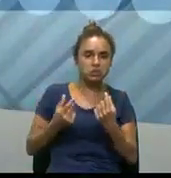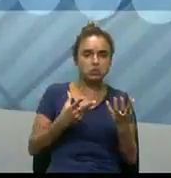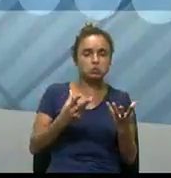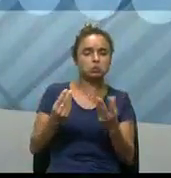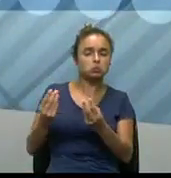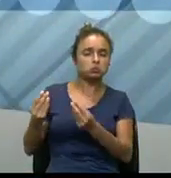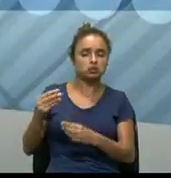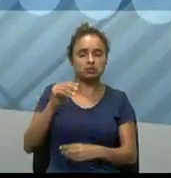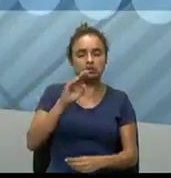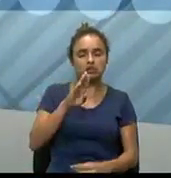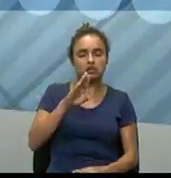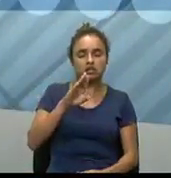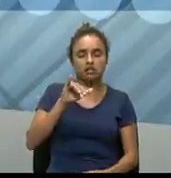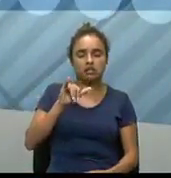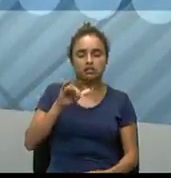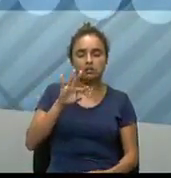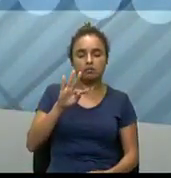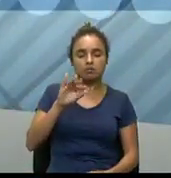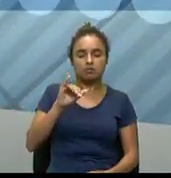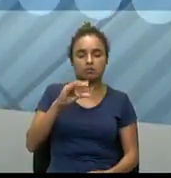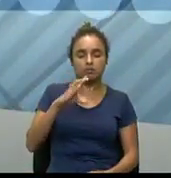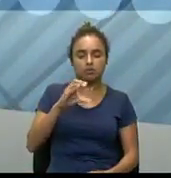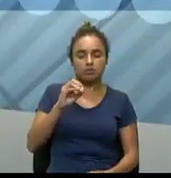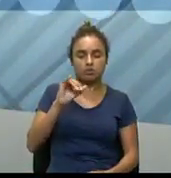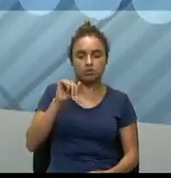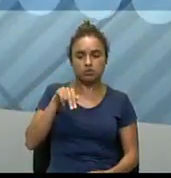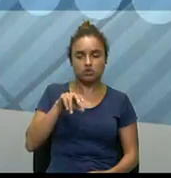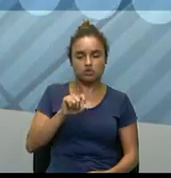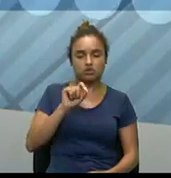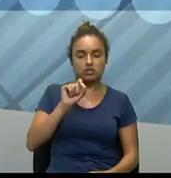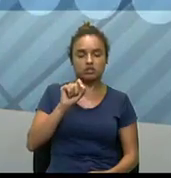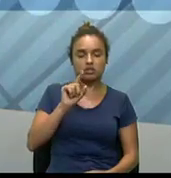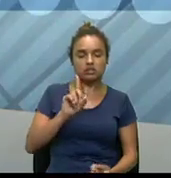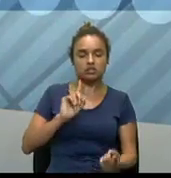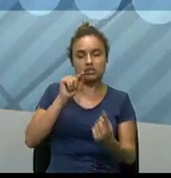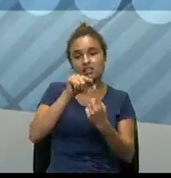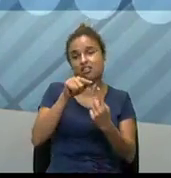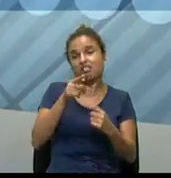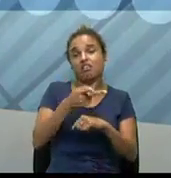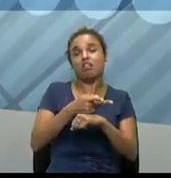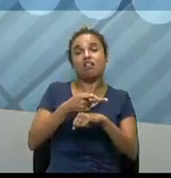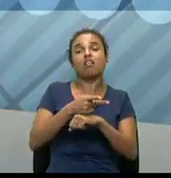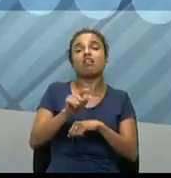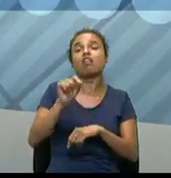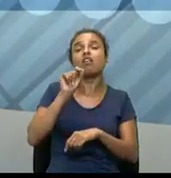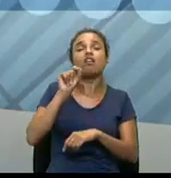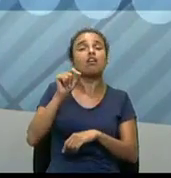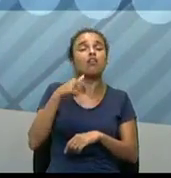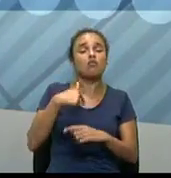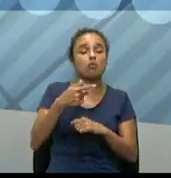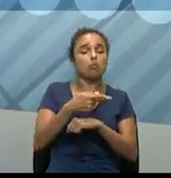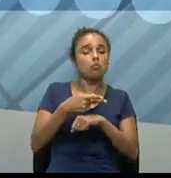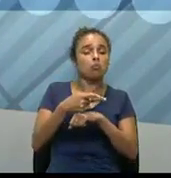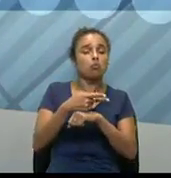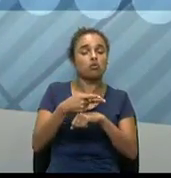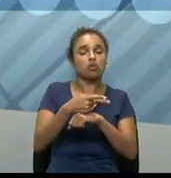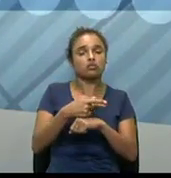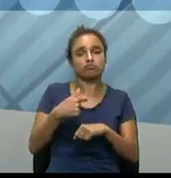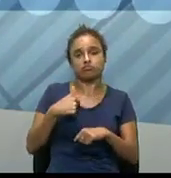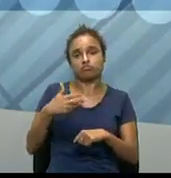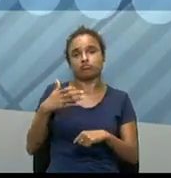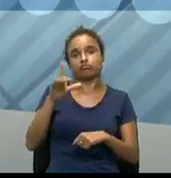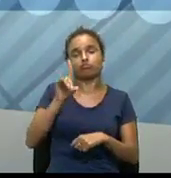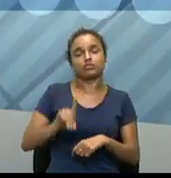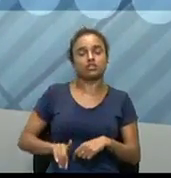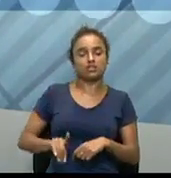E tal, para quem recorrer, né? Então, é isso que acontece, né? Então, quando você